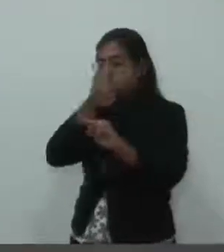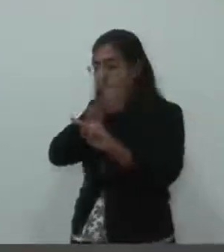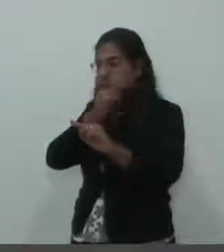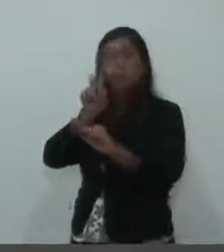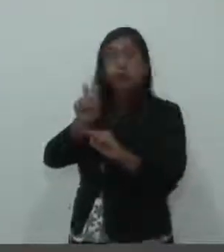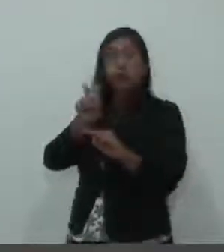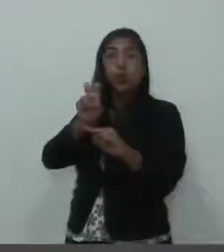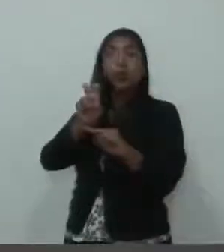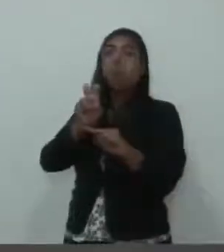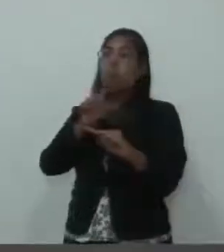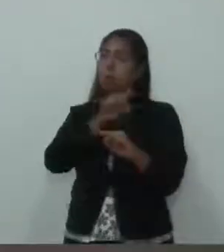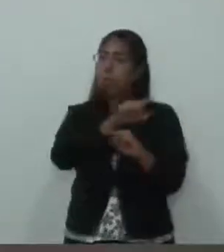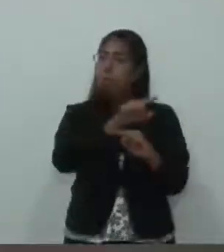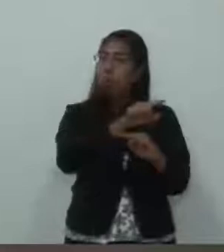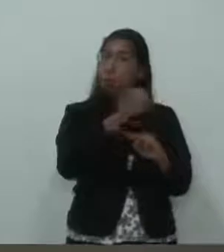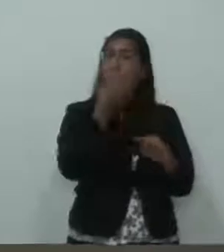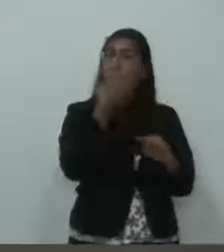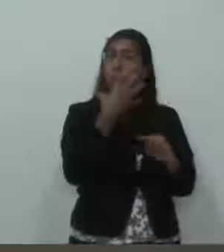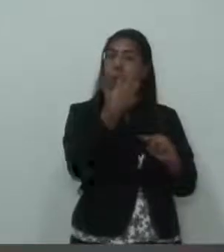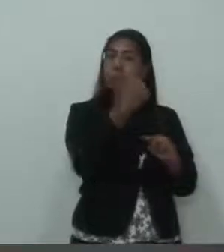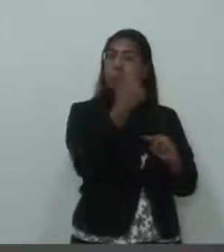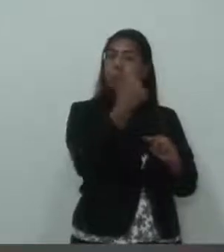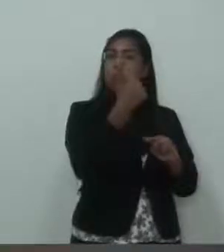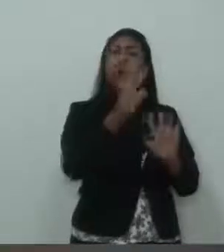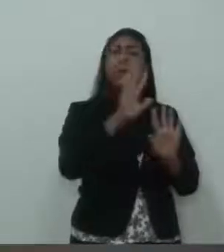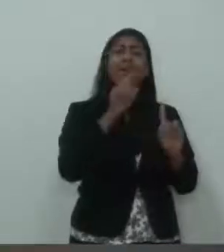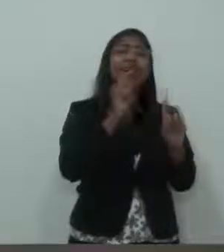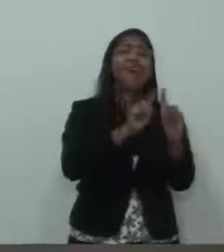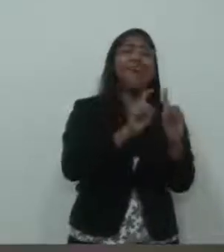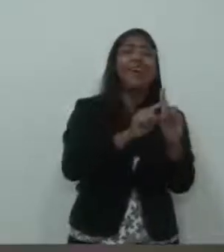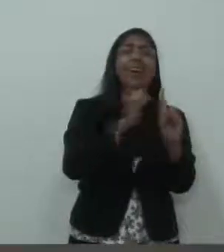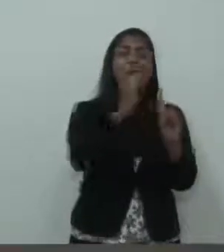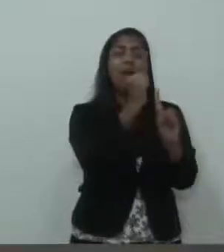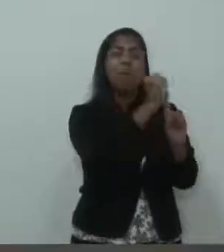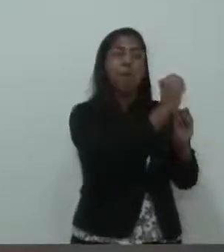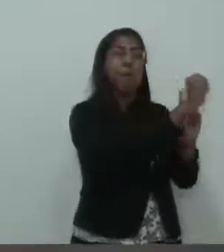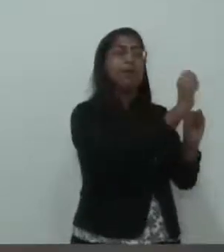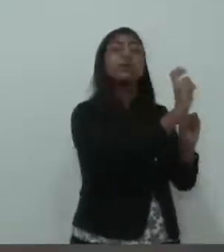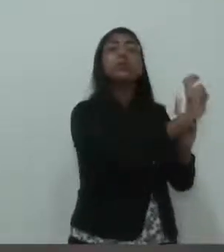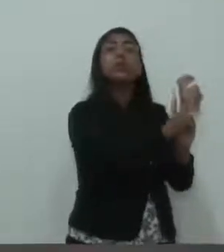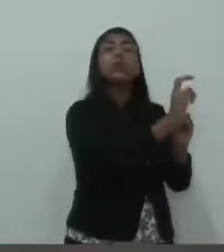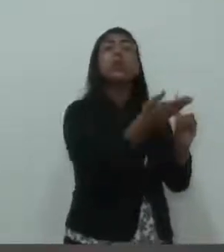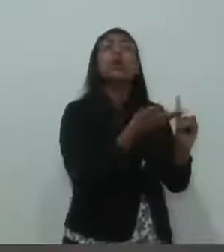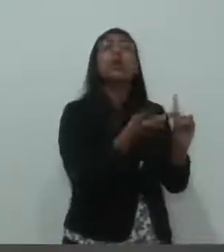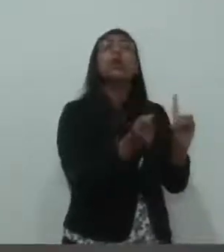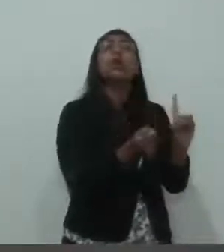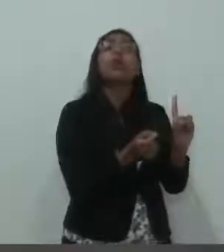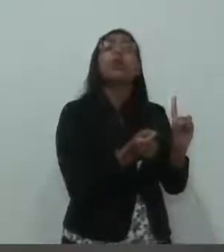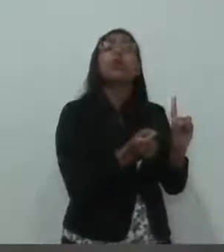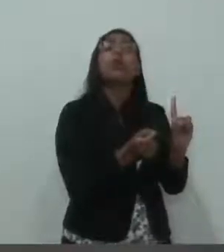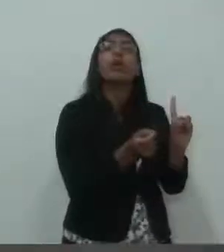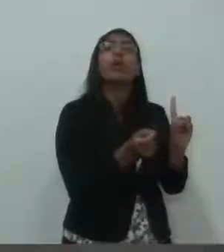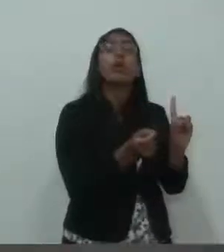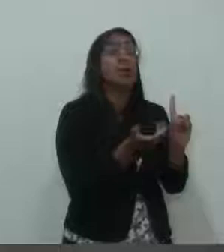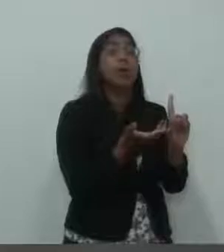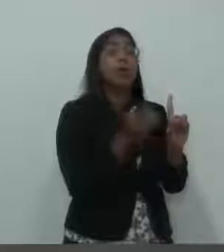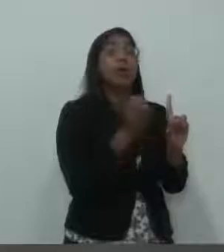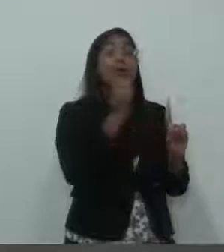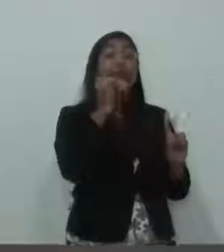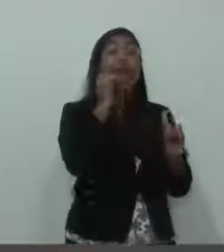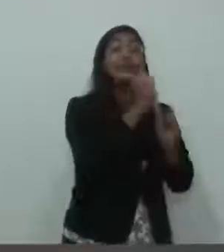herói. E se essa mesma pessoa assassinar outras cinco? Eu não digo nem cinco, uma.